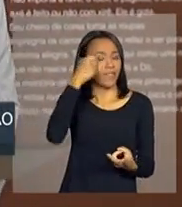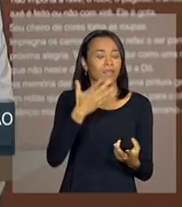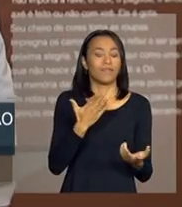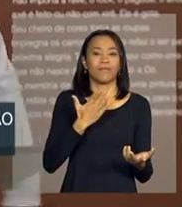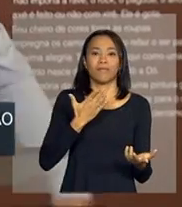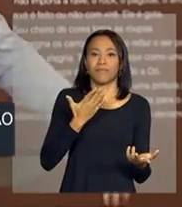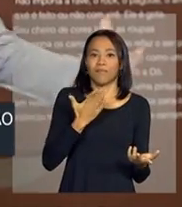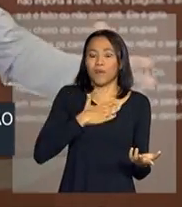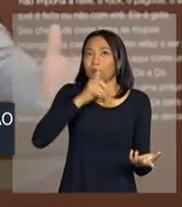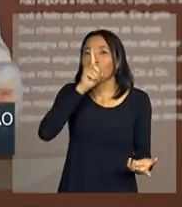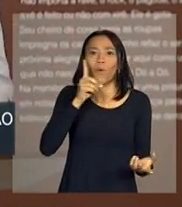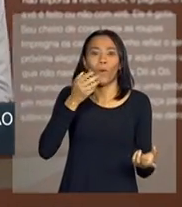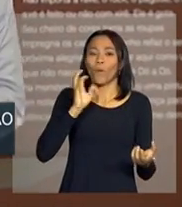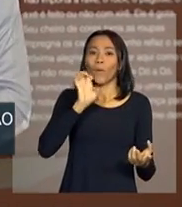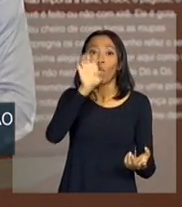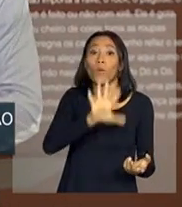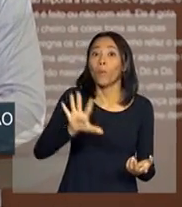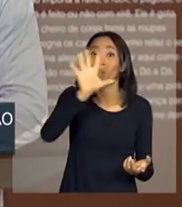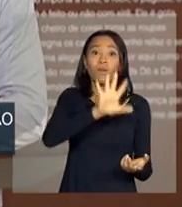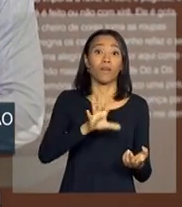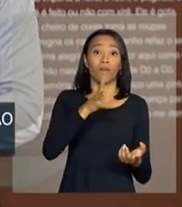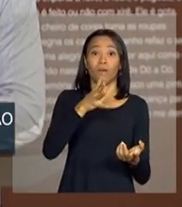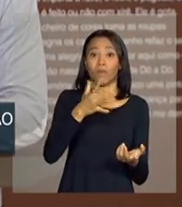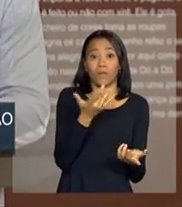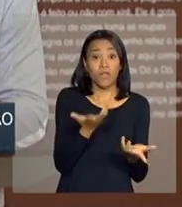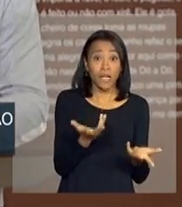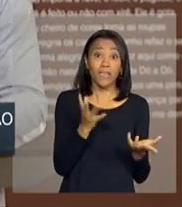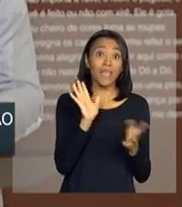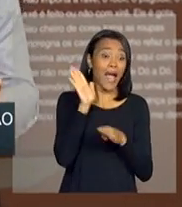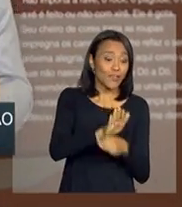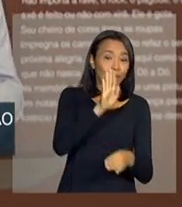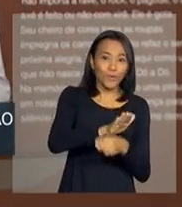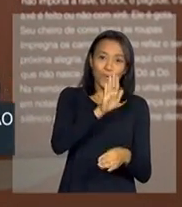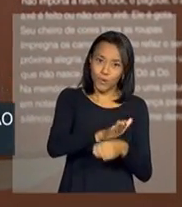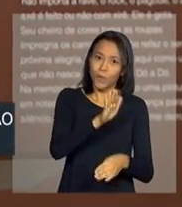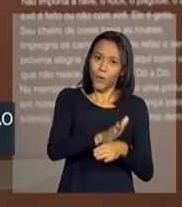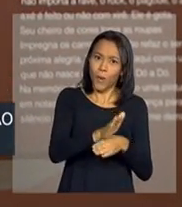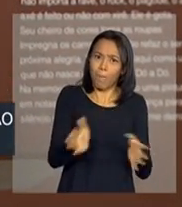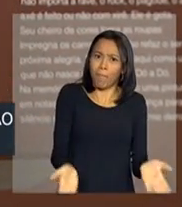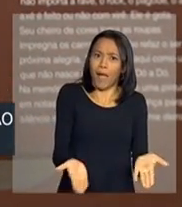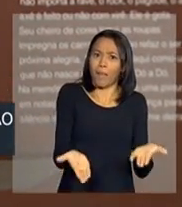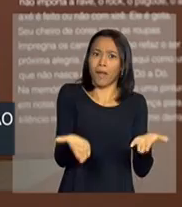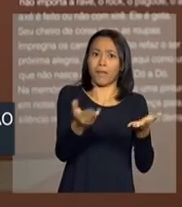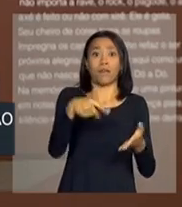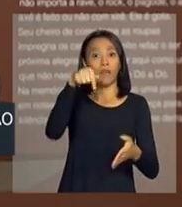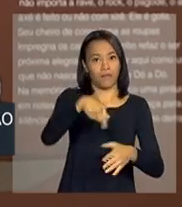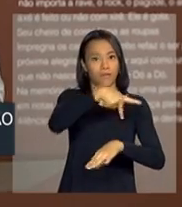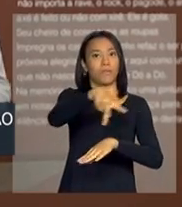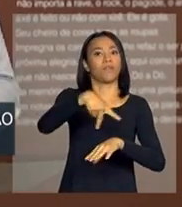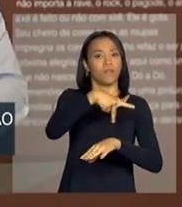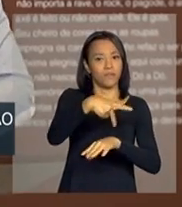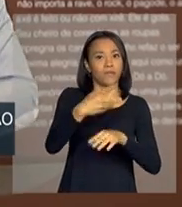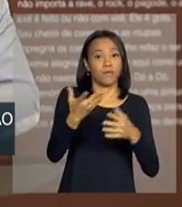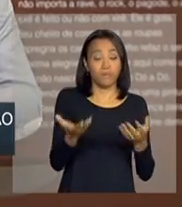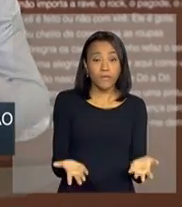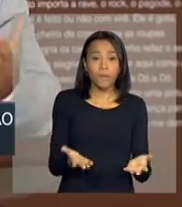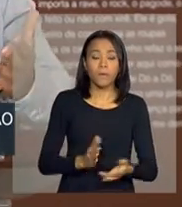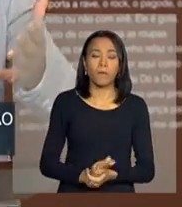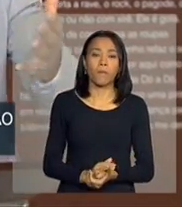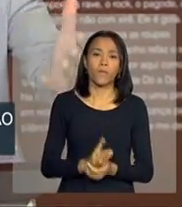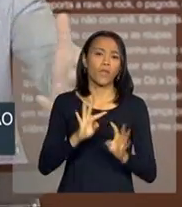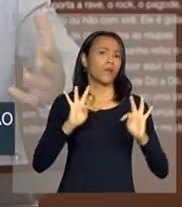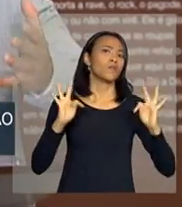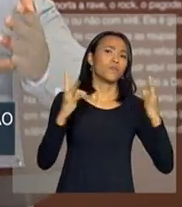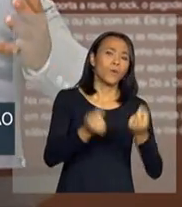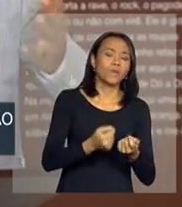Deus, o europeu, gente que ajudou a construir esse país. Então, toda